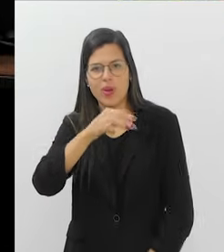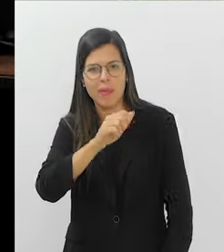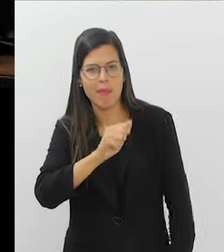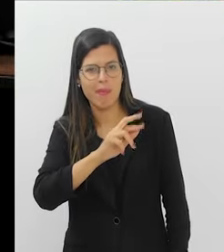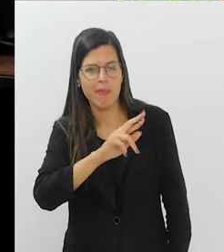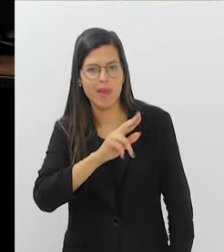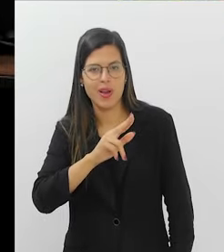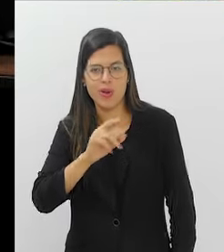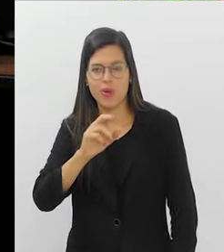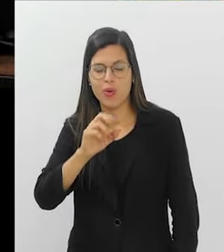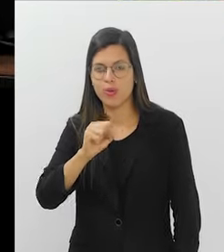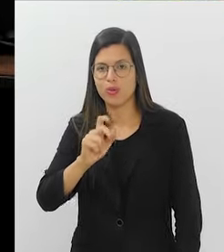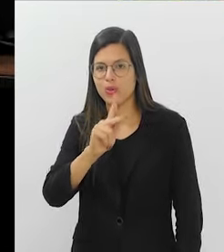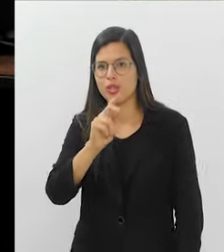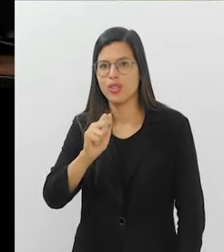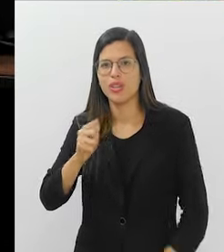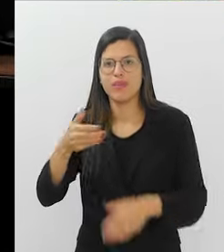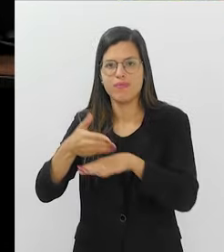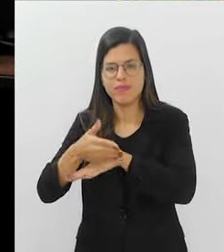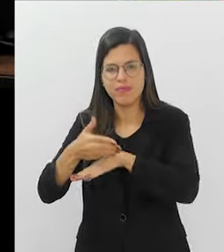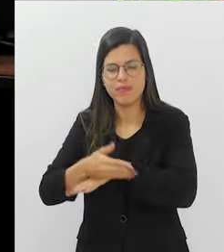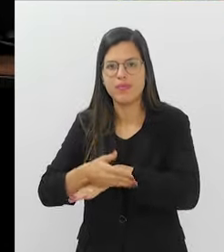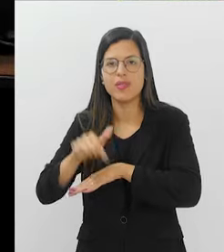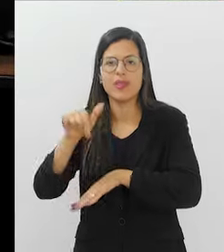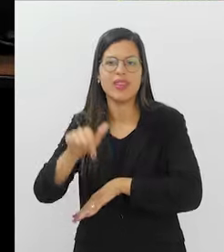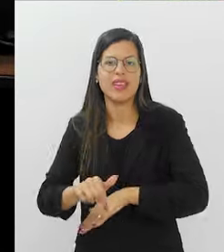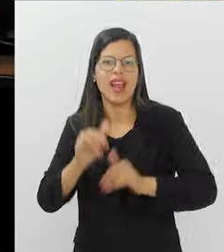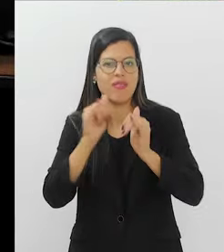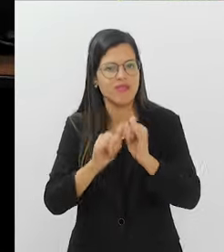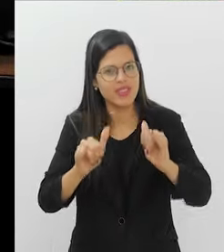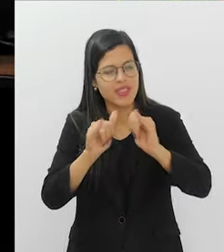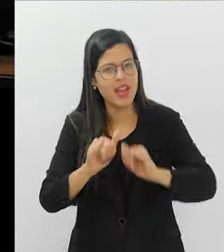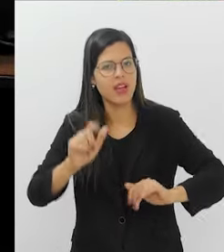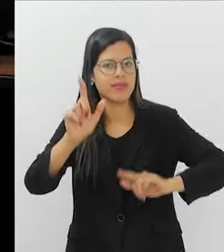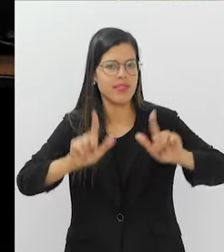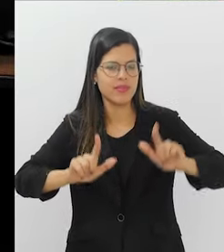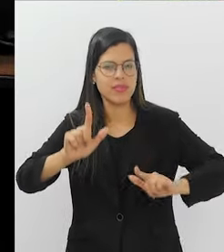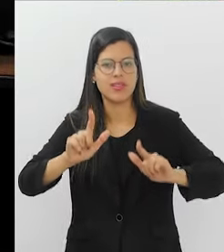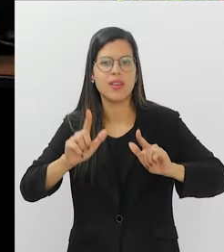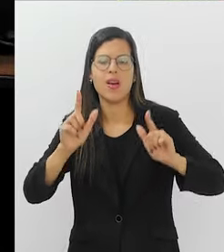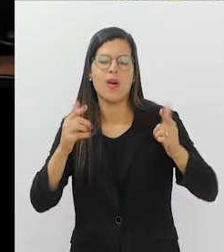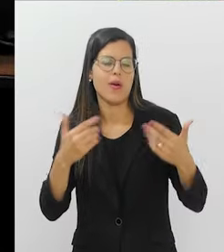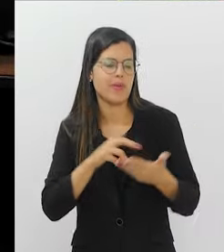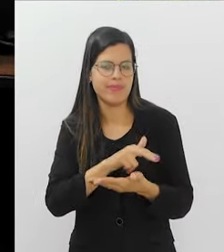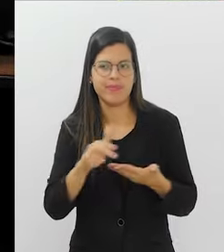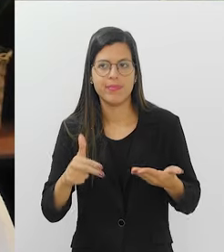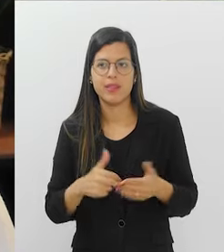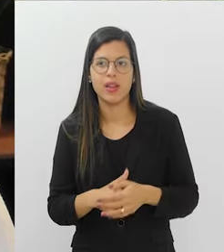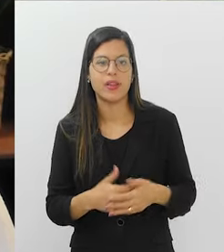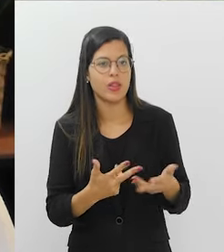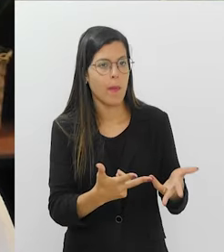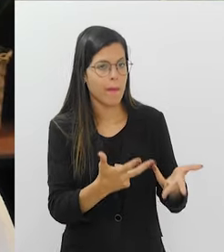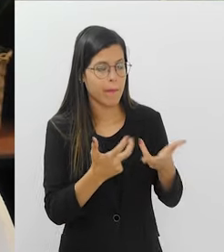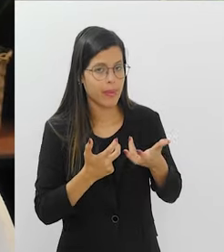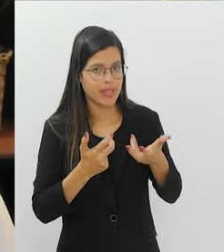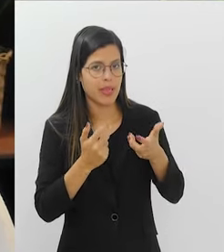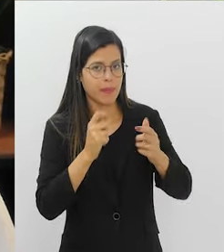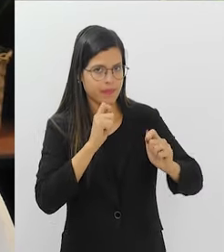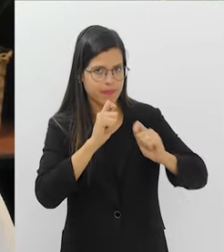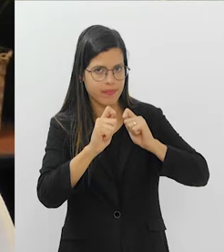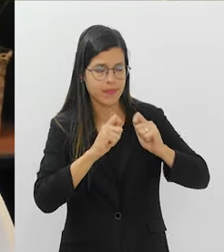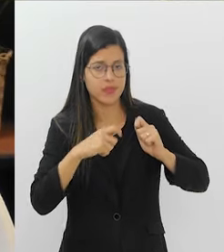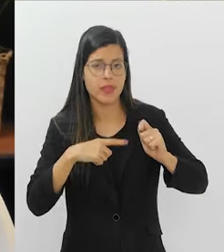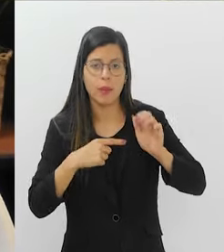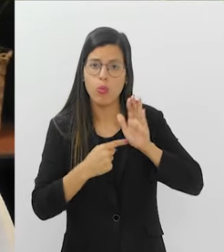aqui na Putira, conversar, é televisão, é rádio, é informar mesmo essa população. E a gente percebe que as reportagens têm